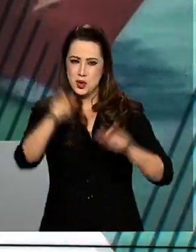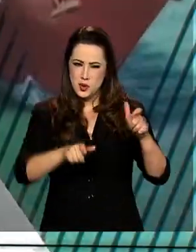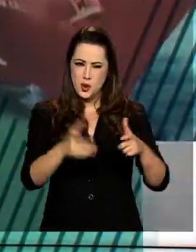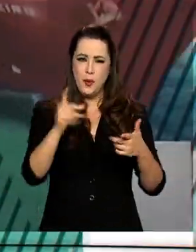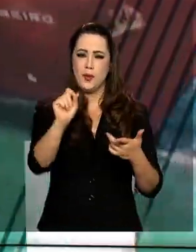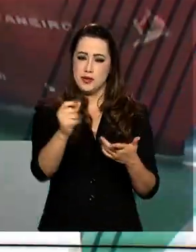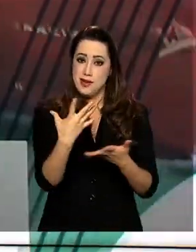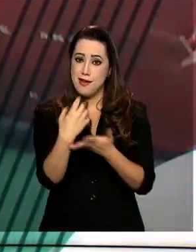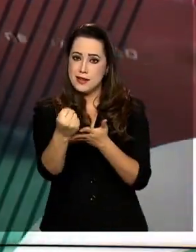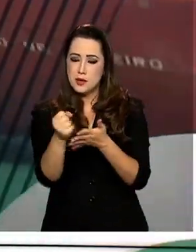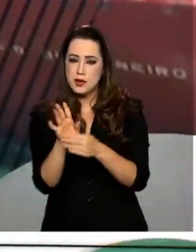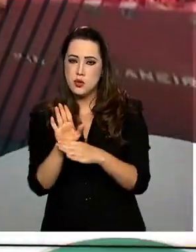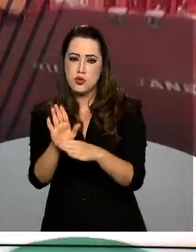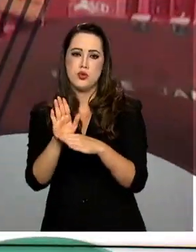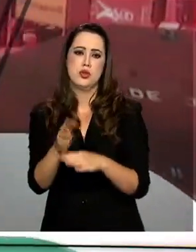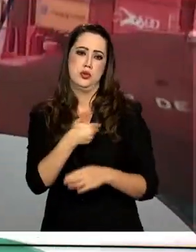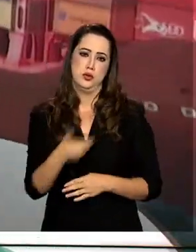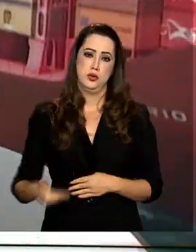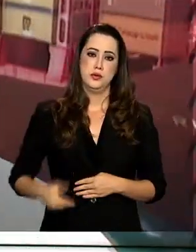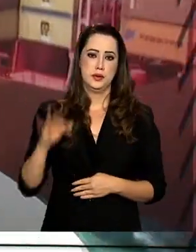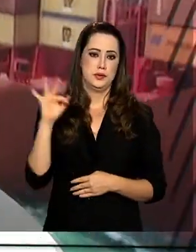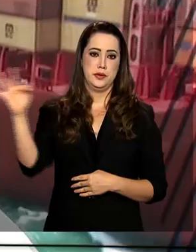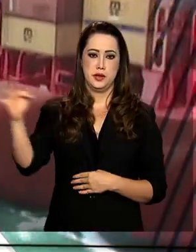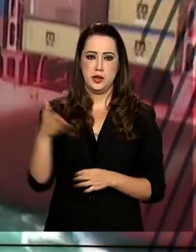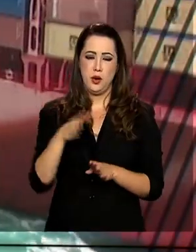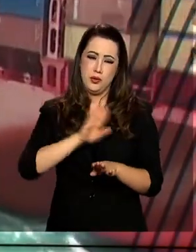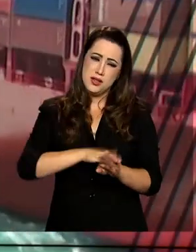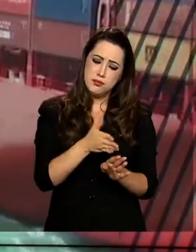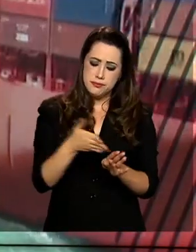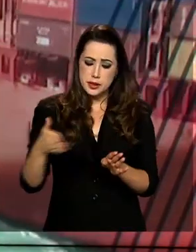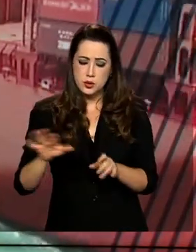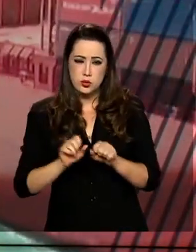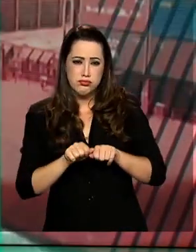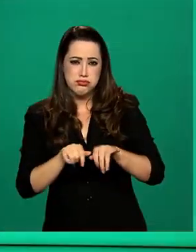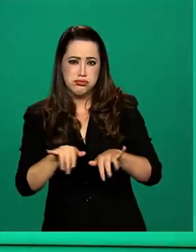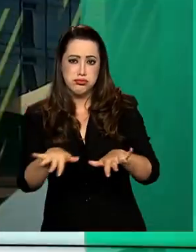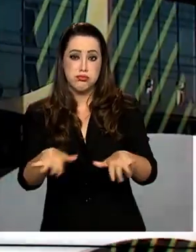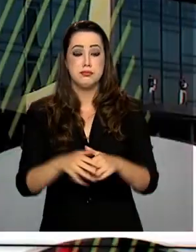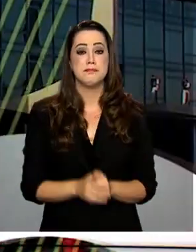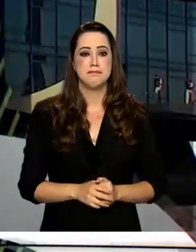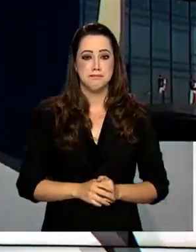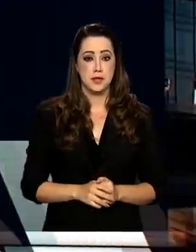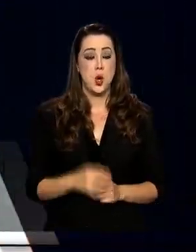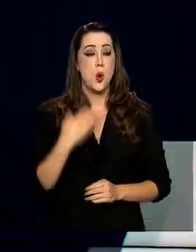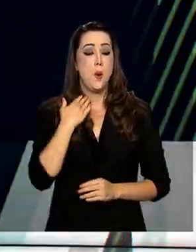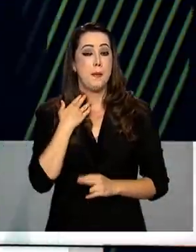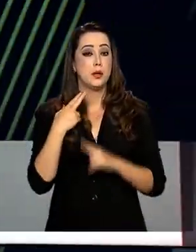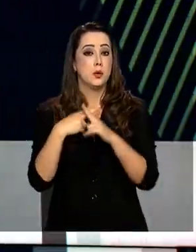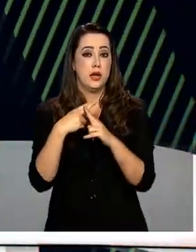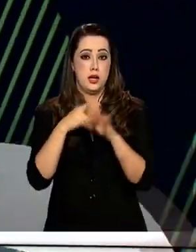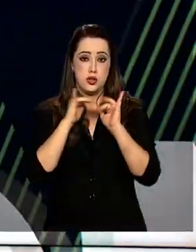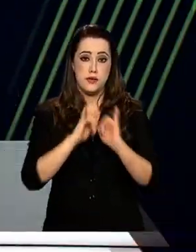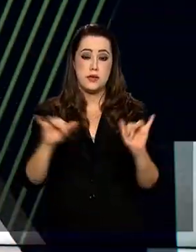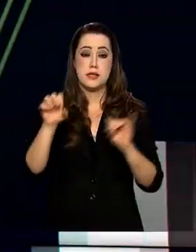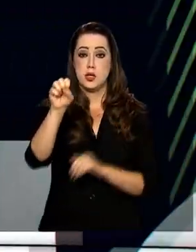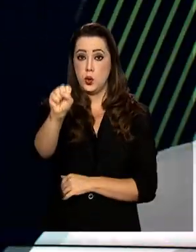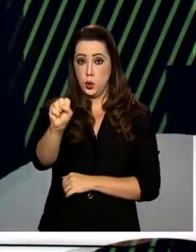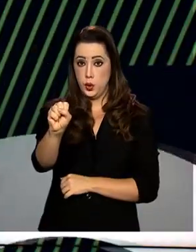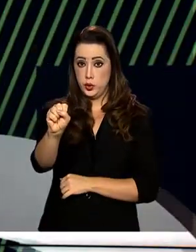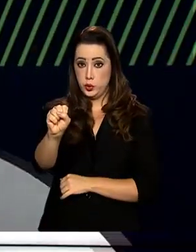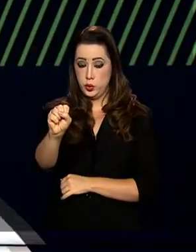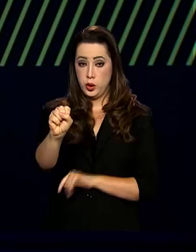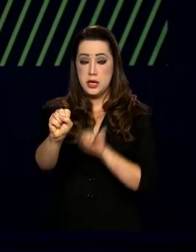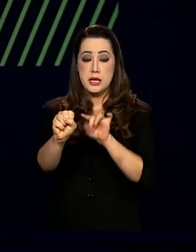benefícios concedidos pelo governo durante a pandemia. Segundo a Caixa, são 8 em cada 10 adultos no país.